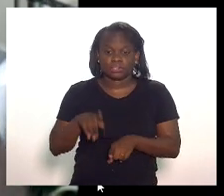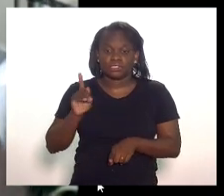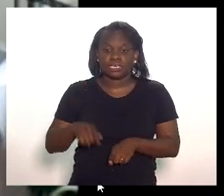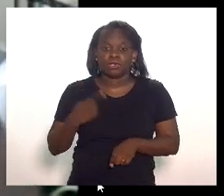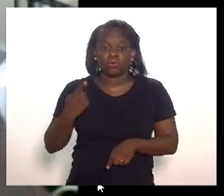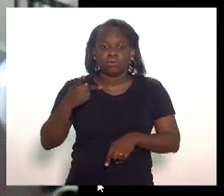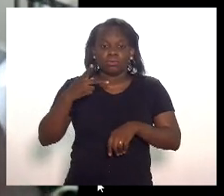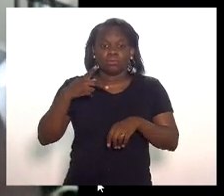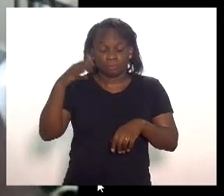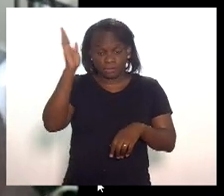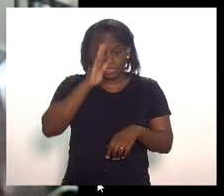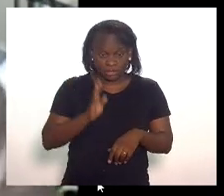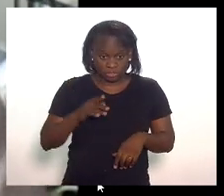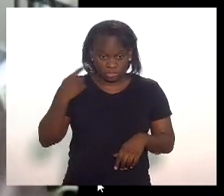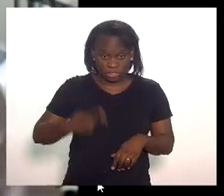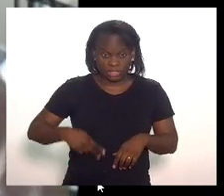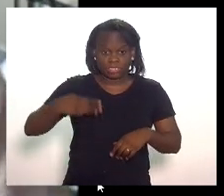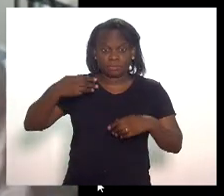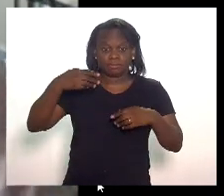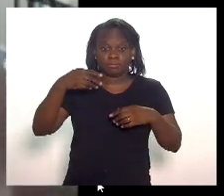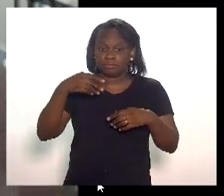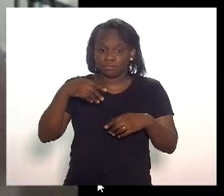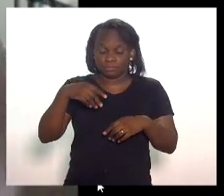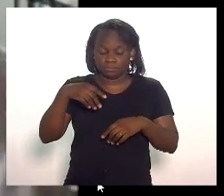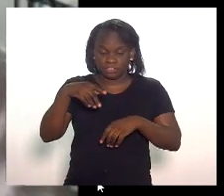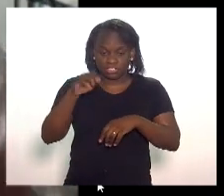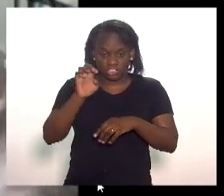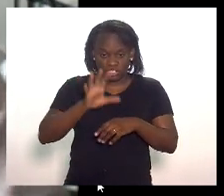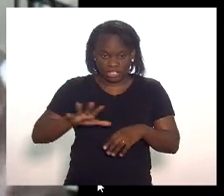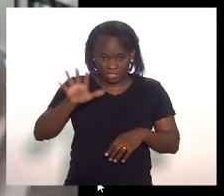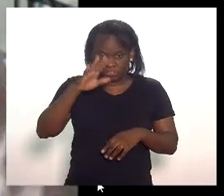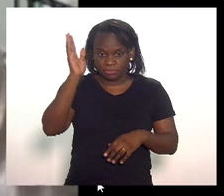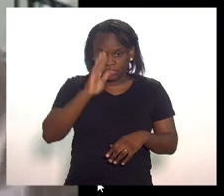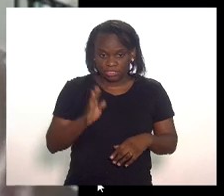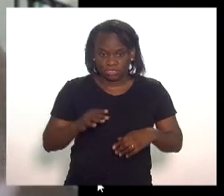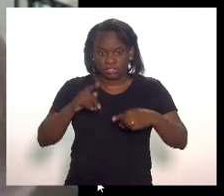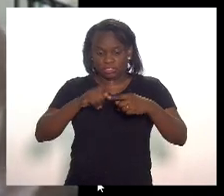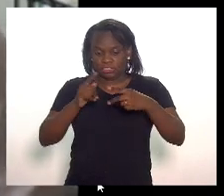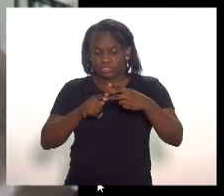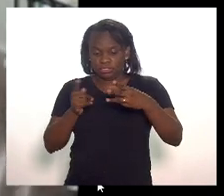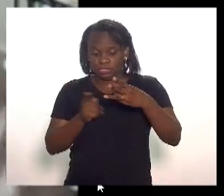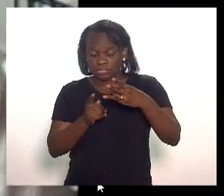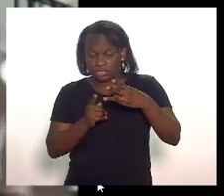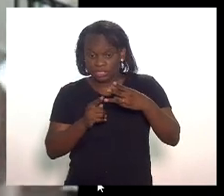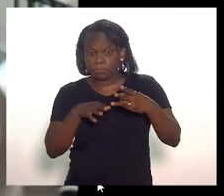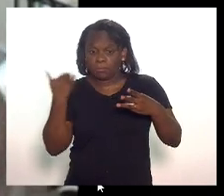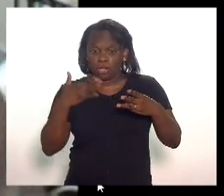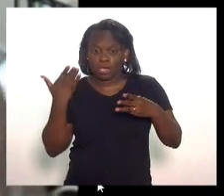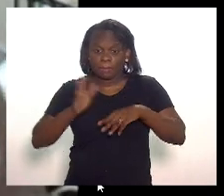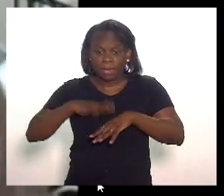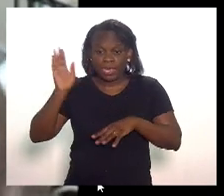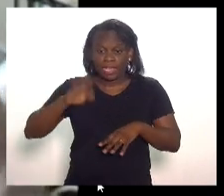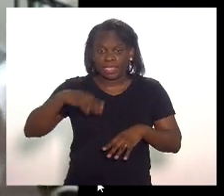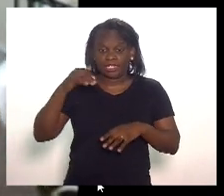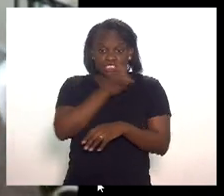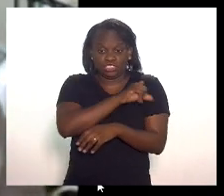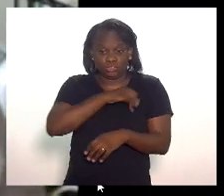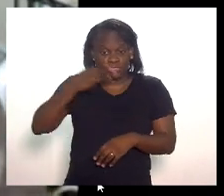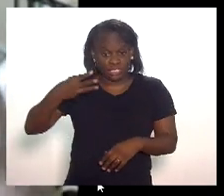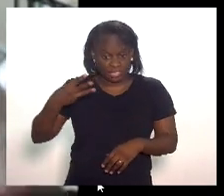dos países no Brasil é o terceiro país no Brasil com a maior taxa de mortalidade ou seja onde morreu mais gente